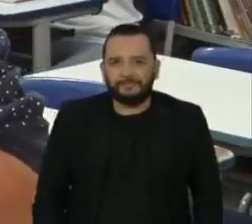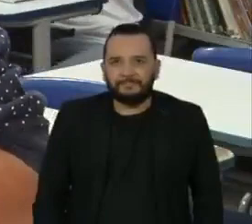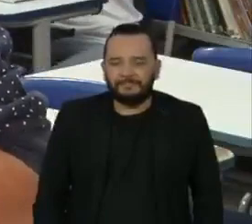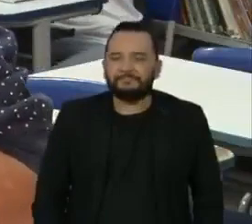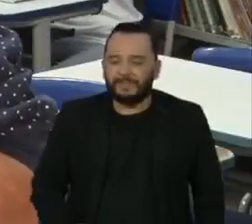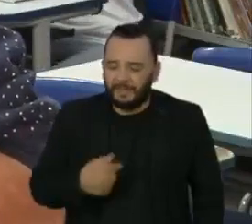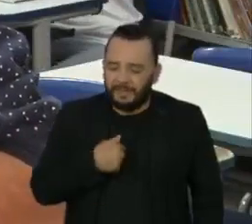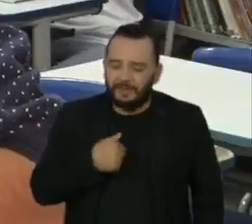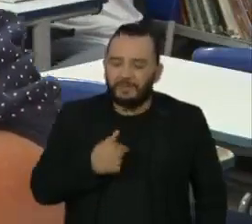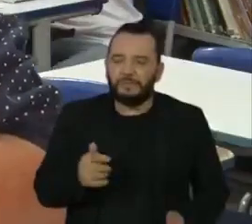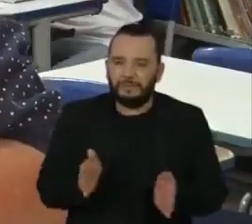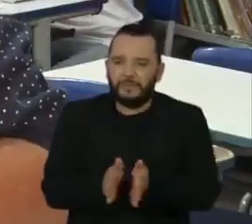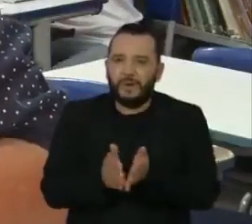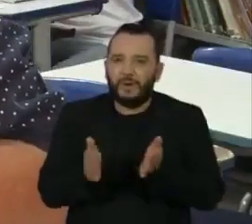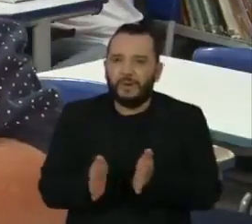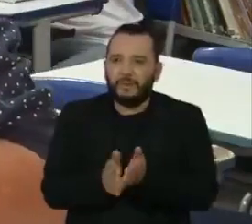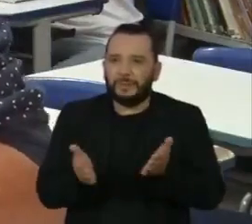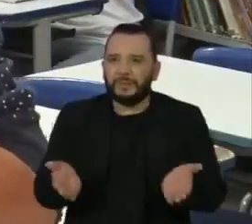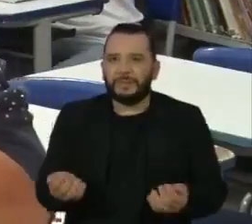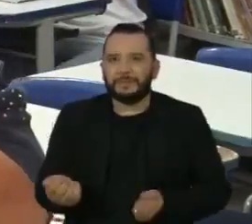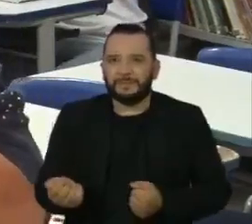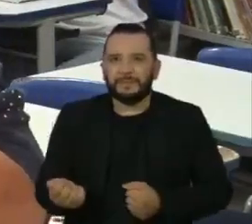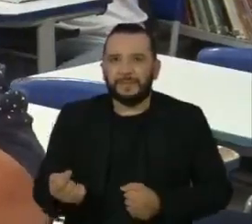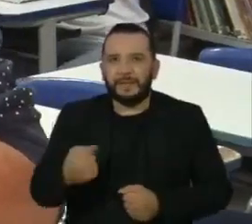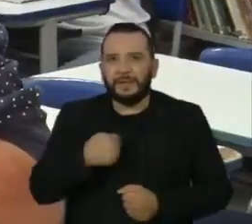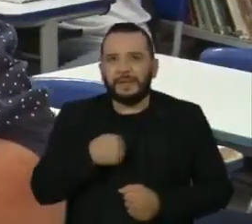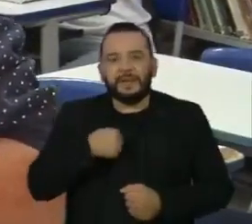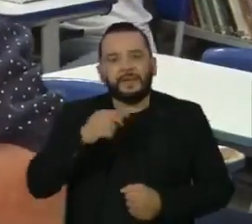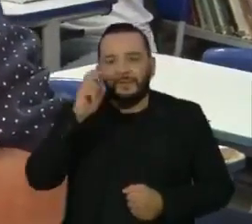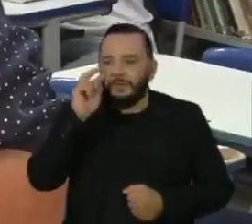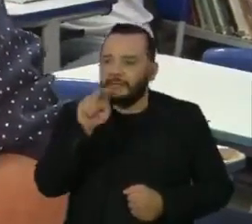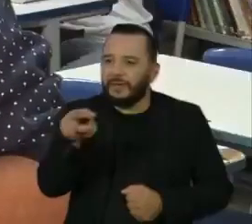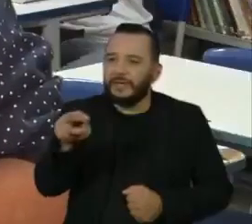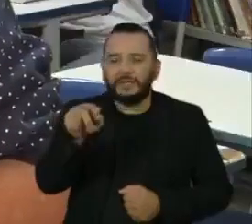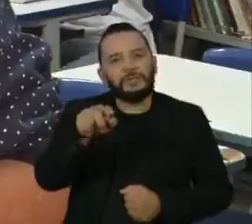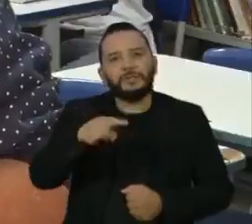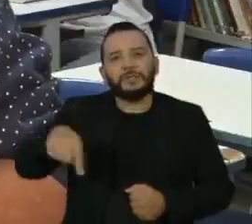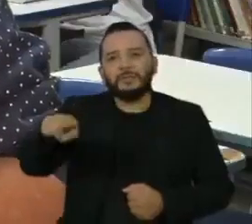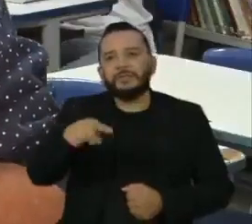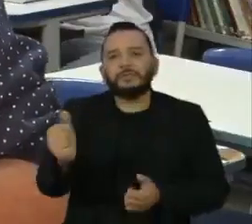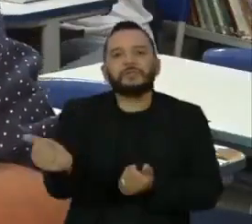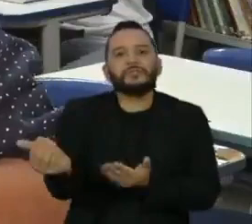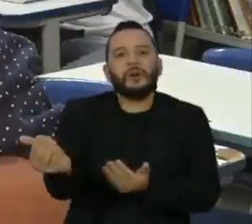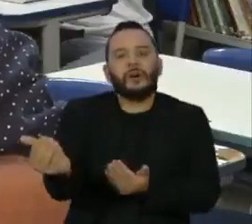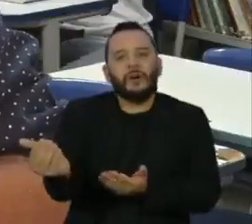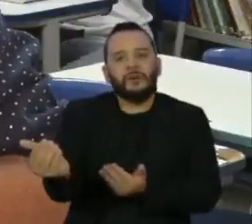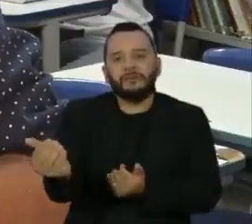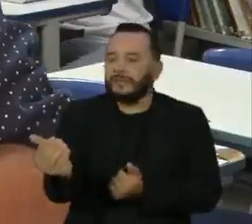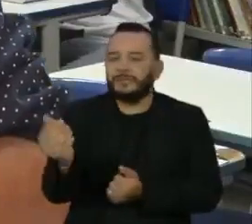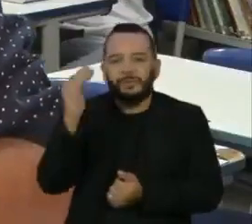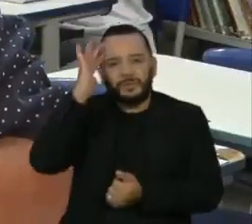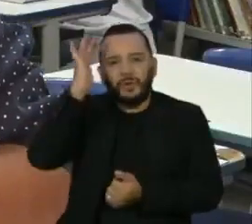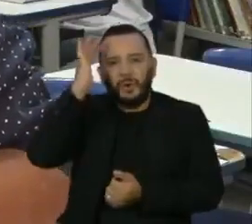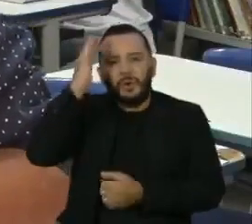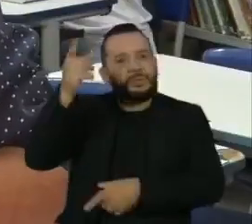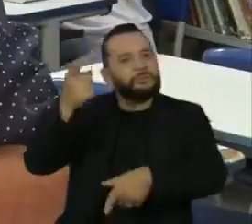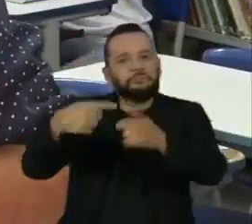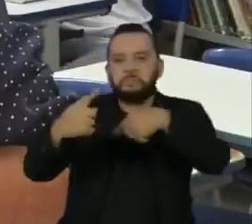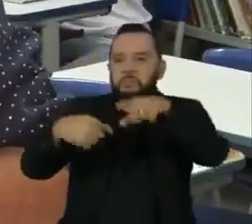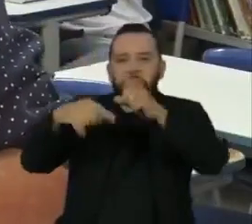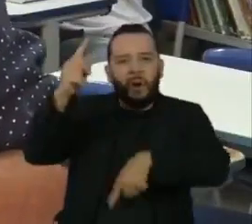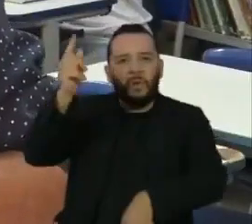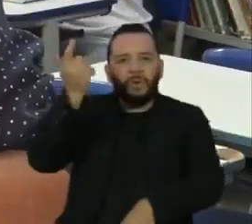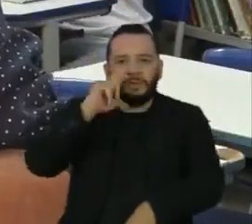Pobre. Então quando eu vejo o sonho de um jovem desse pobre sendo realizado, para mim,